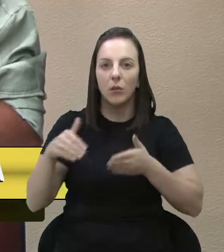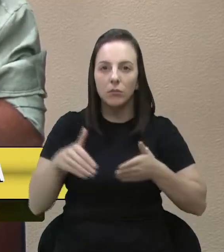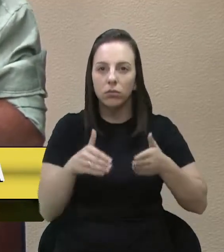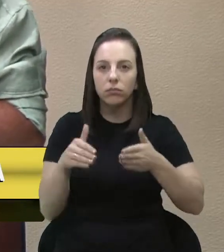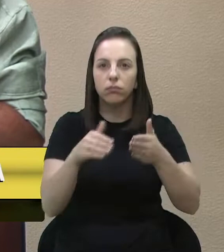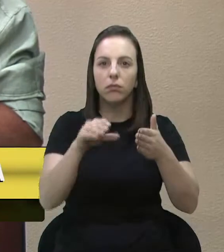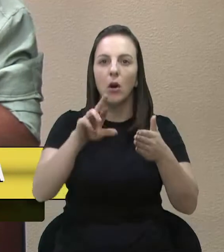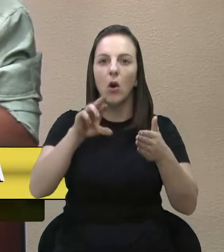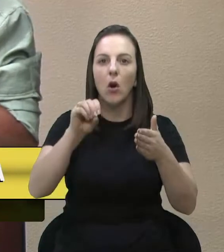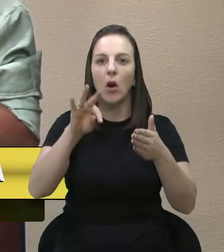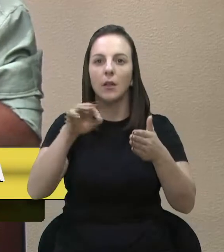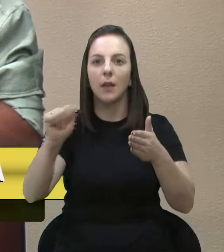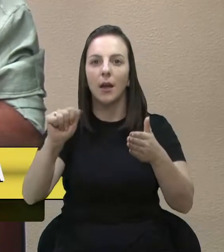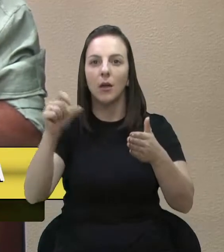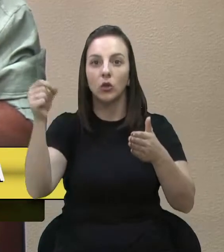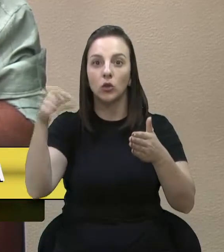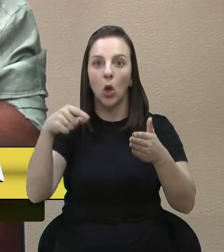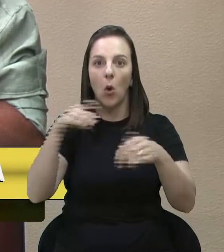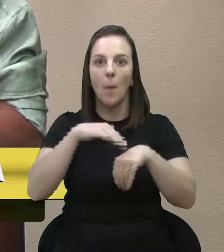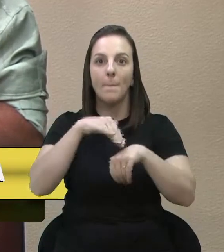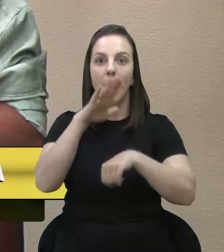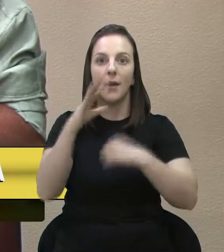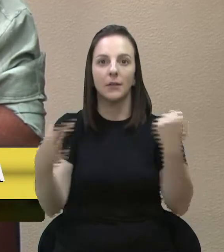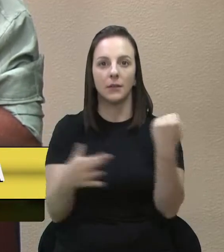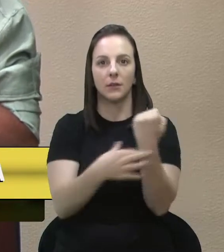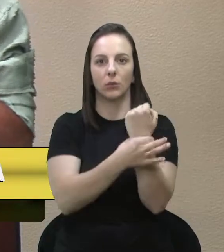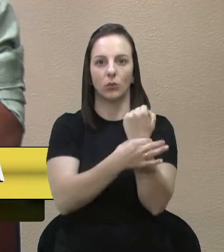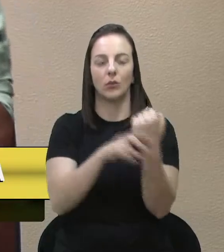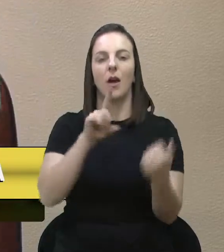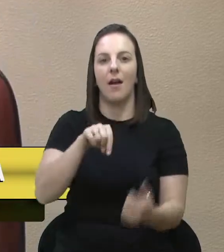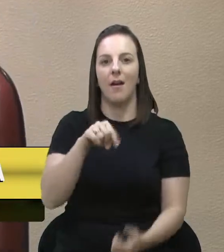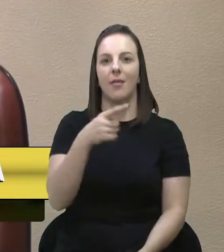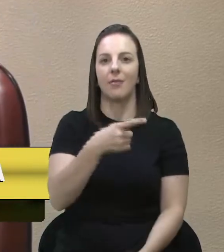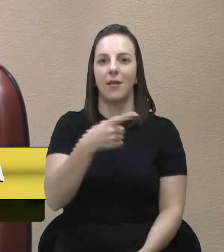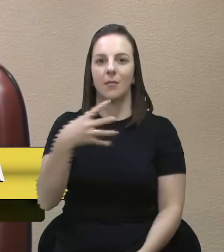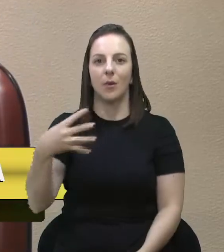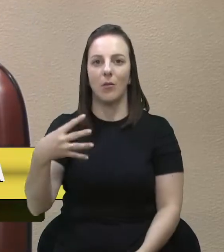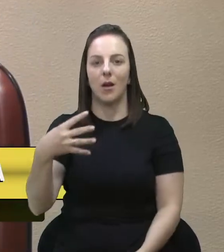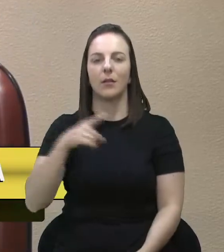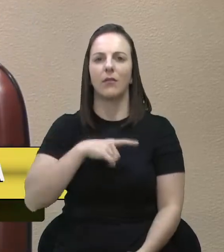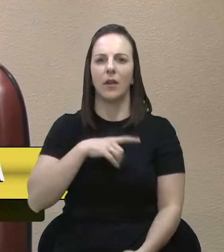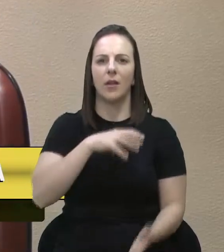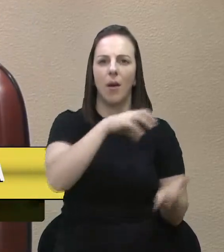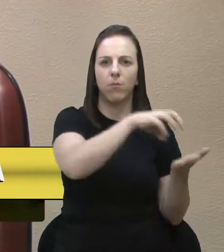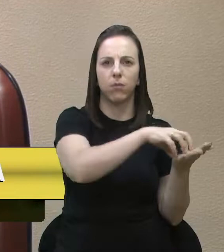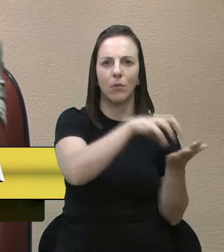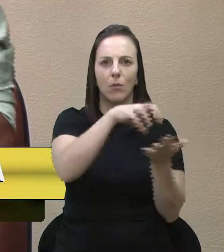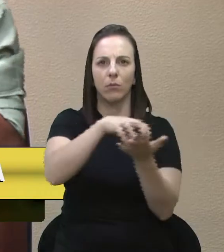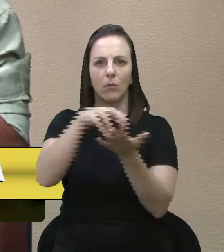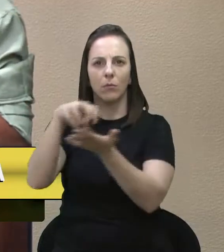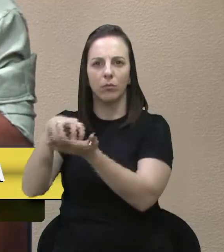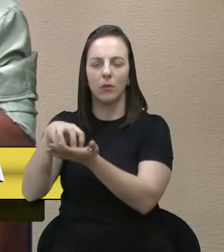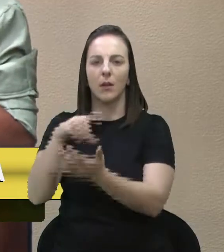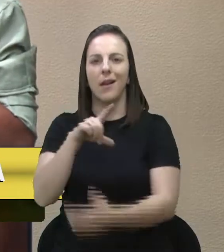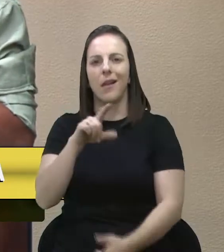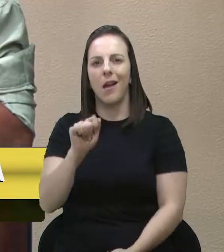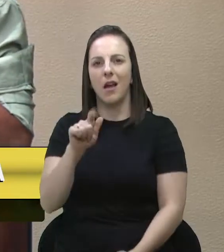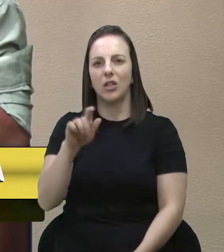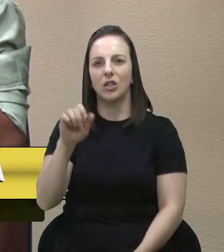14ª edição Rota do Sol. Olha, vai ter uma base em Lajado Grande, somando a isso